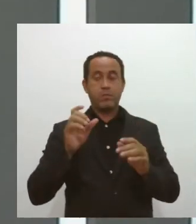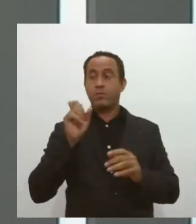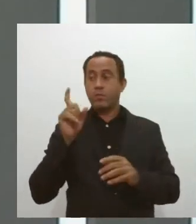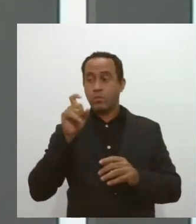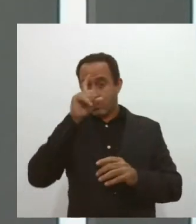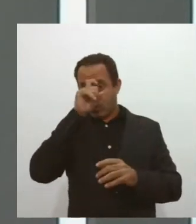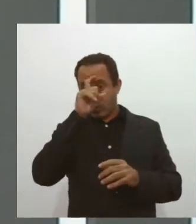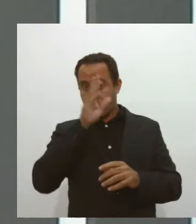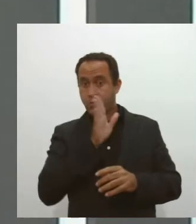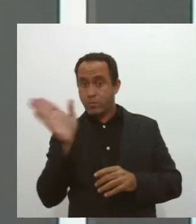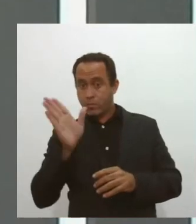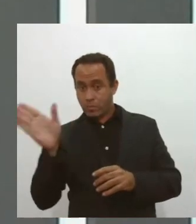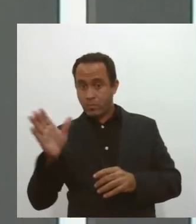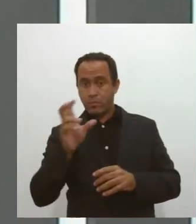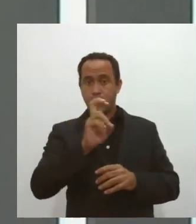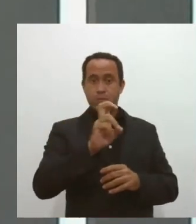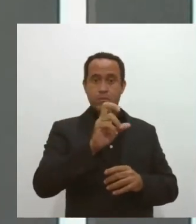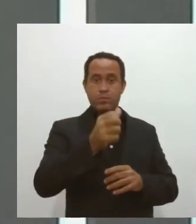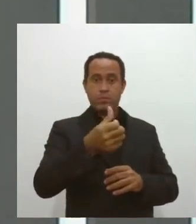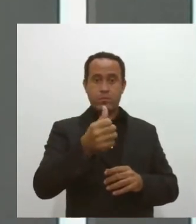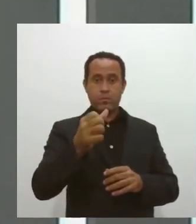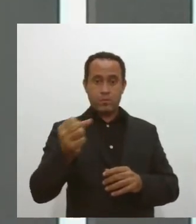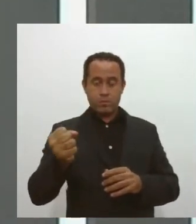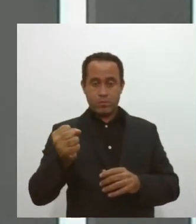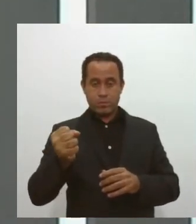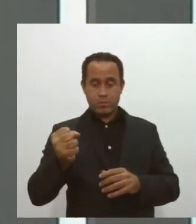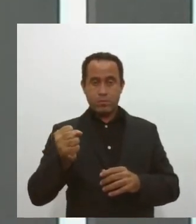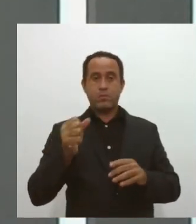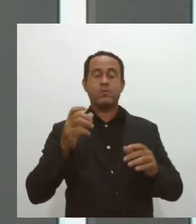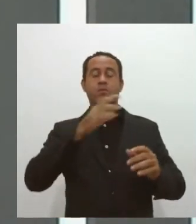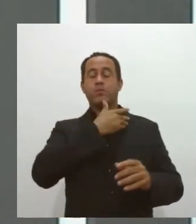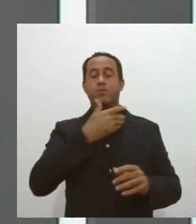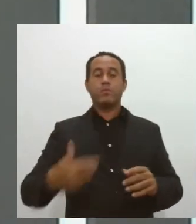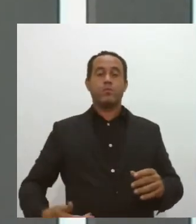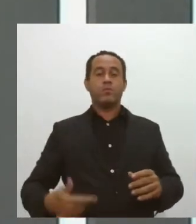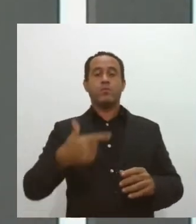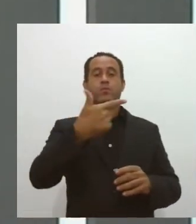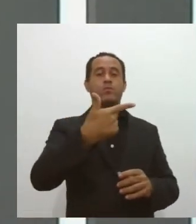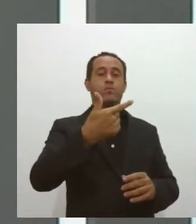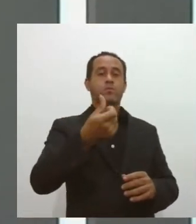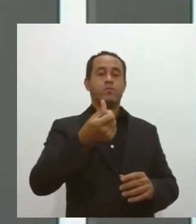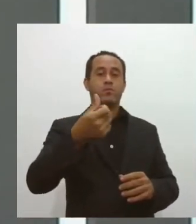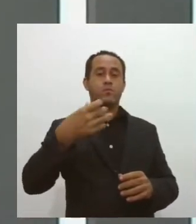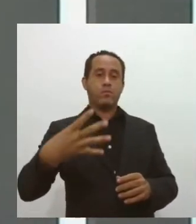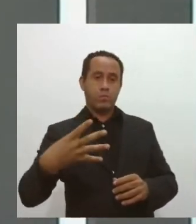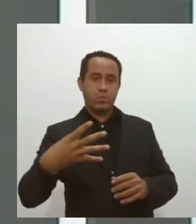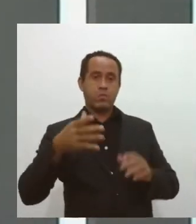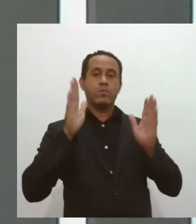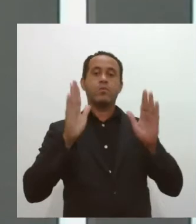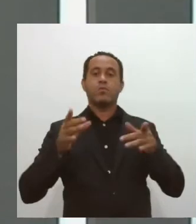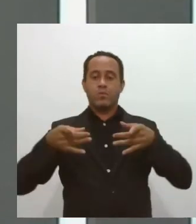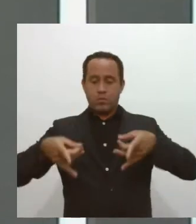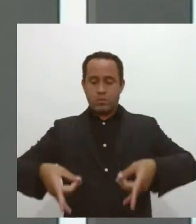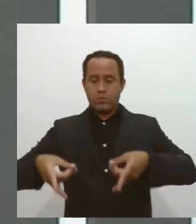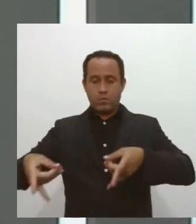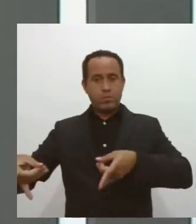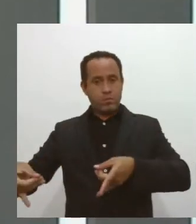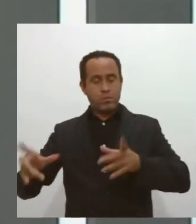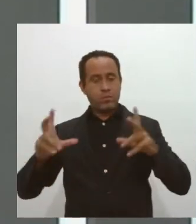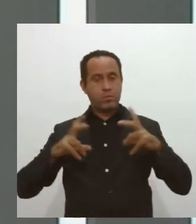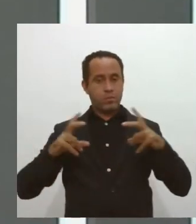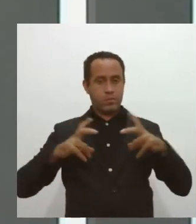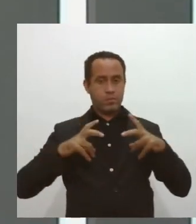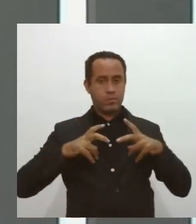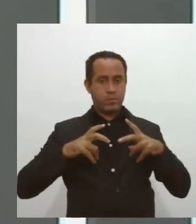586 pacientes, sendo que no serviço público são 264. Já nos leitos do serviço privado estão